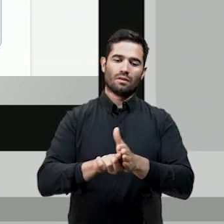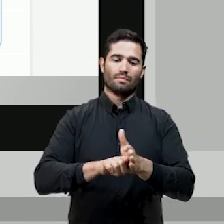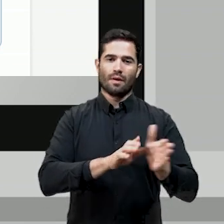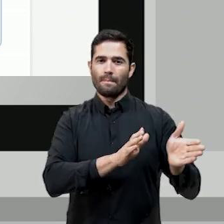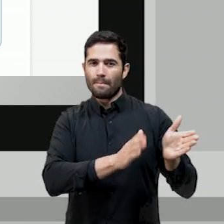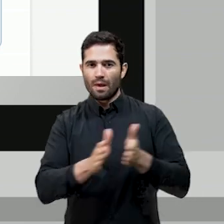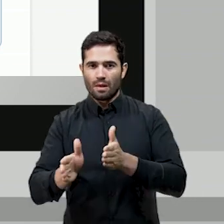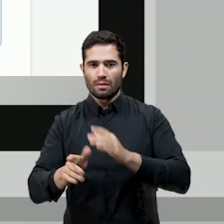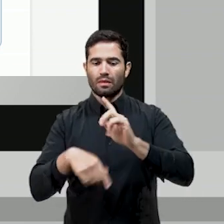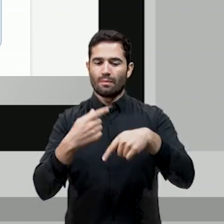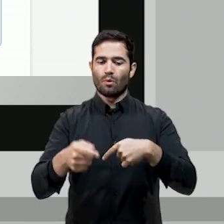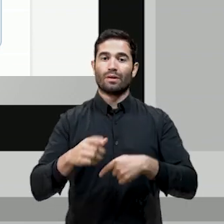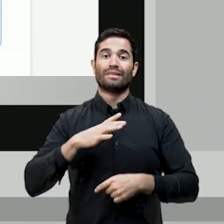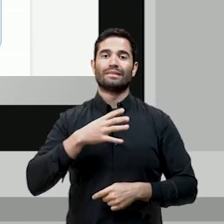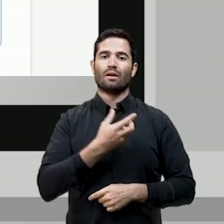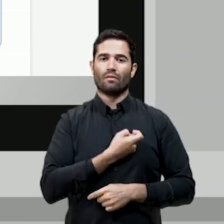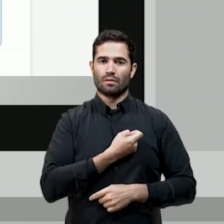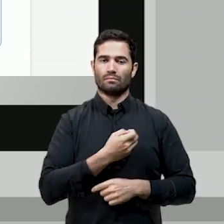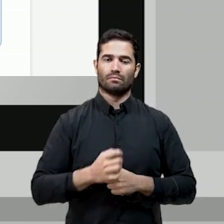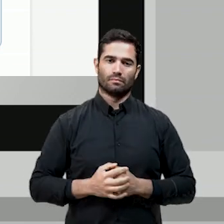depois clique no botão Salvar.